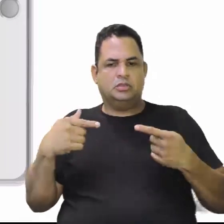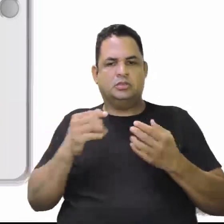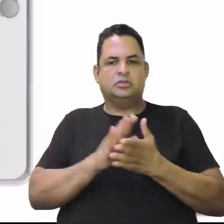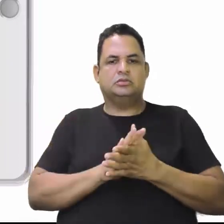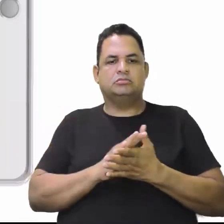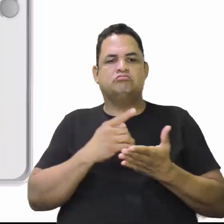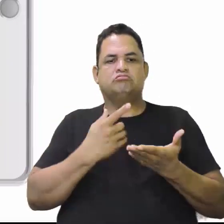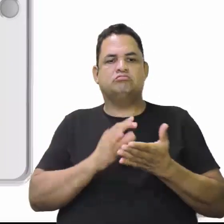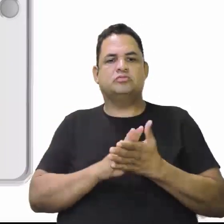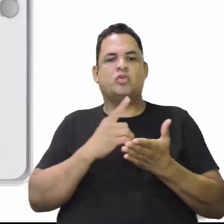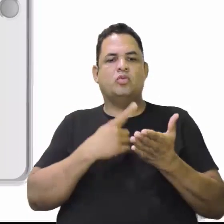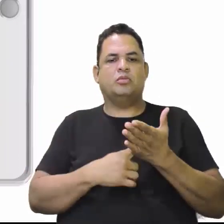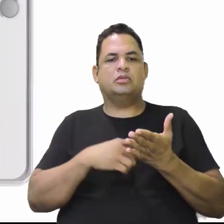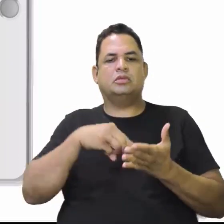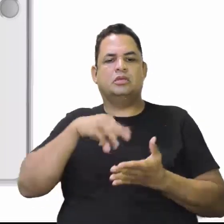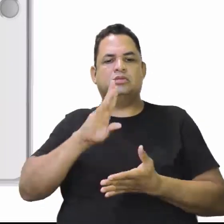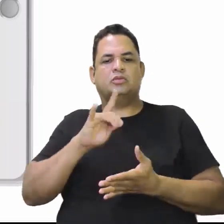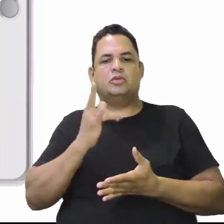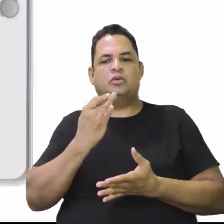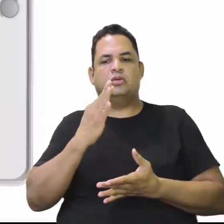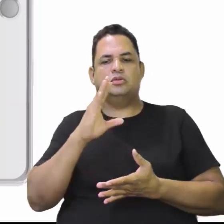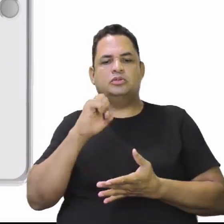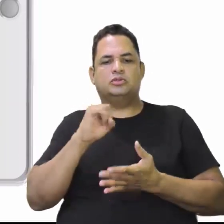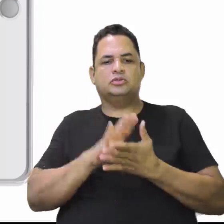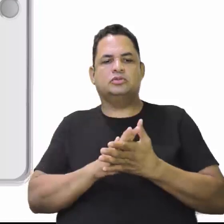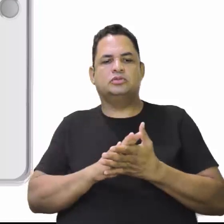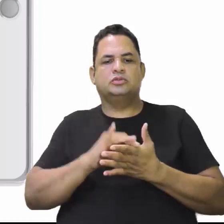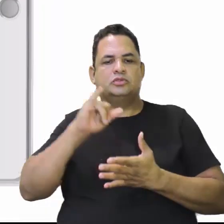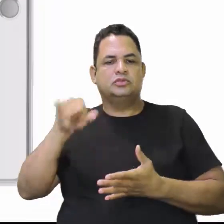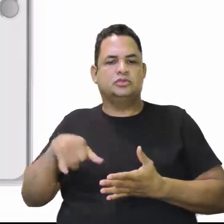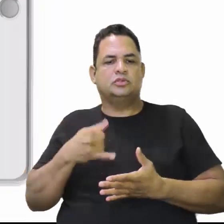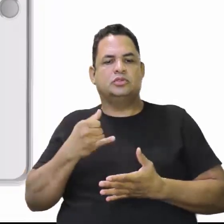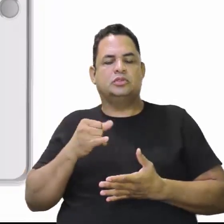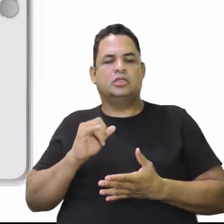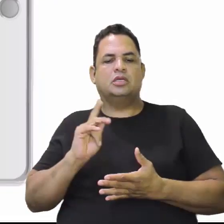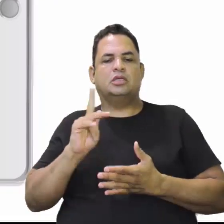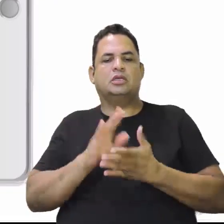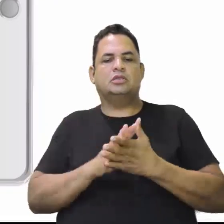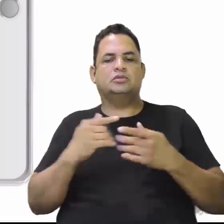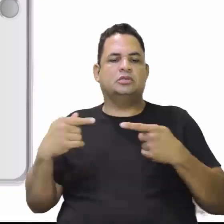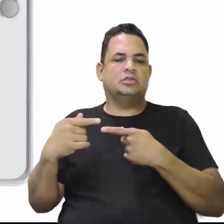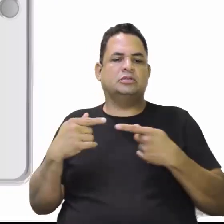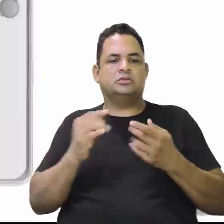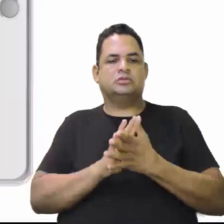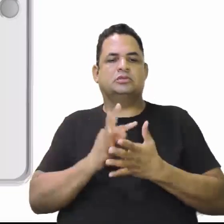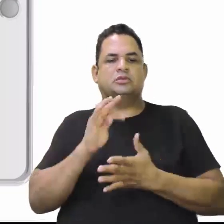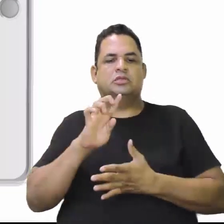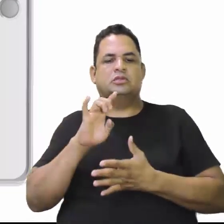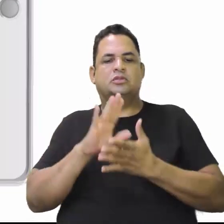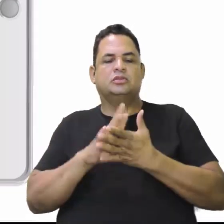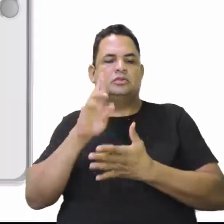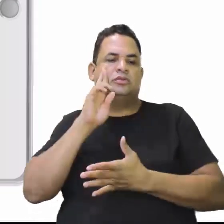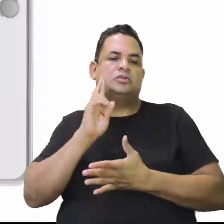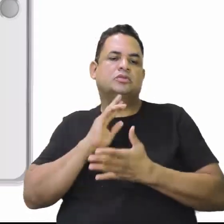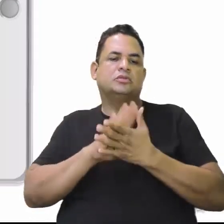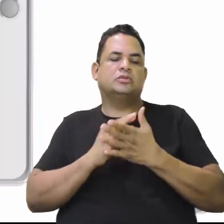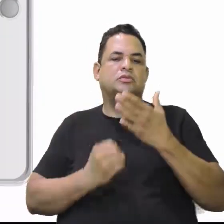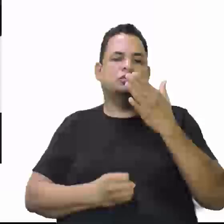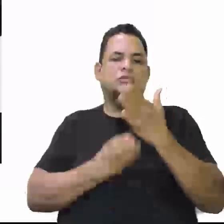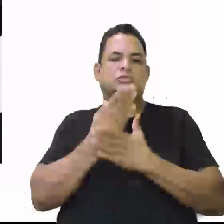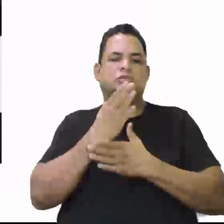O acordo de Washington, Juscelino Kubitschek e sua relação com o território de Rondônia. E a criação do Estado de Rondônia e o governo de Washington Teixeira.